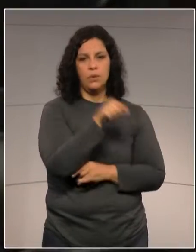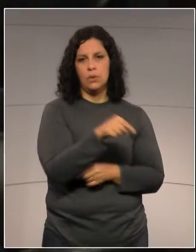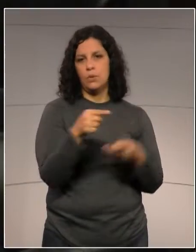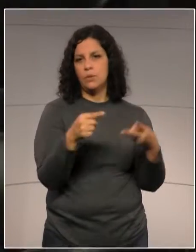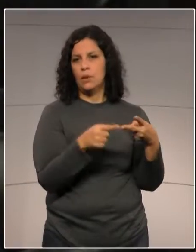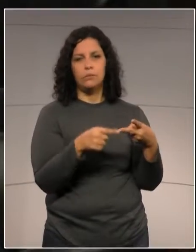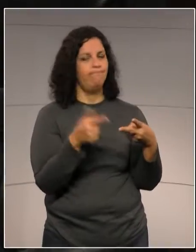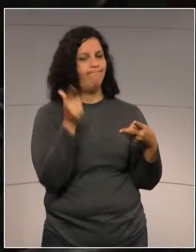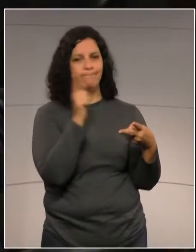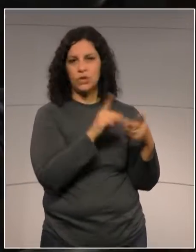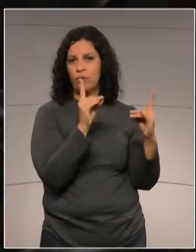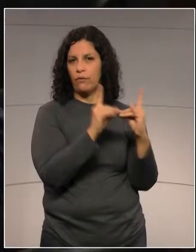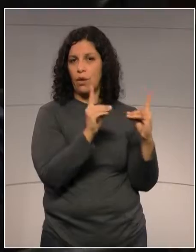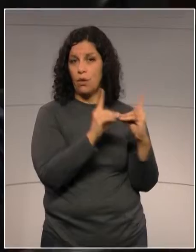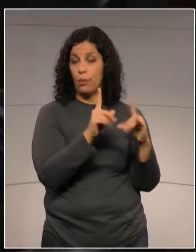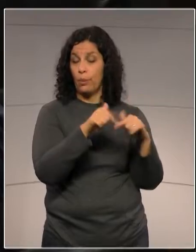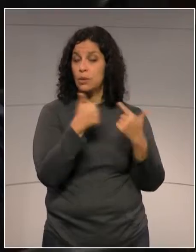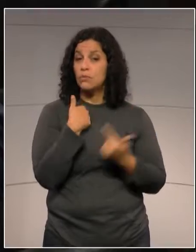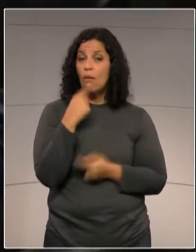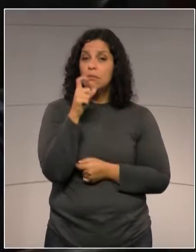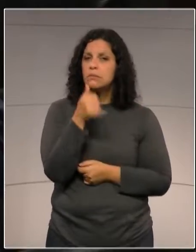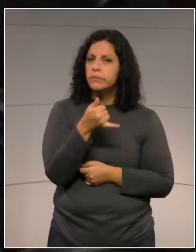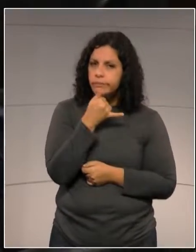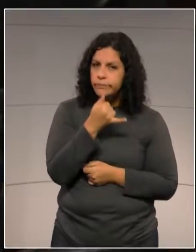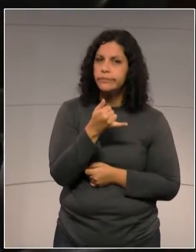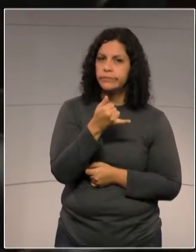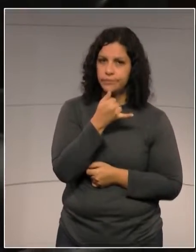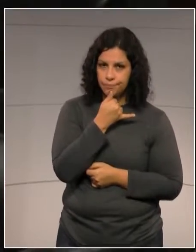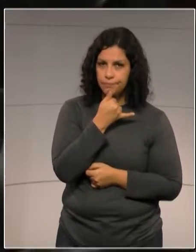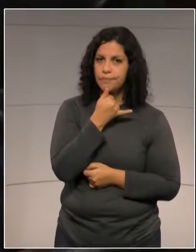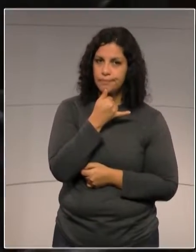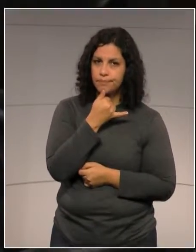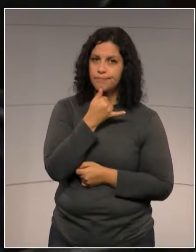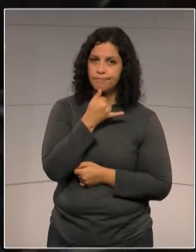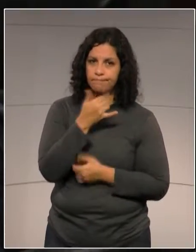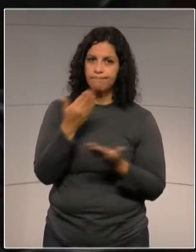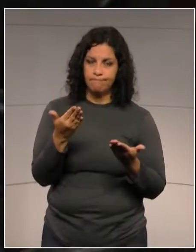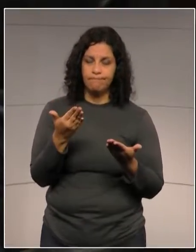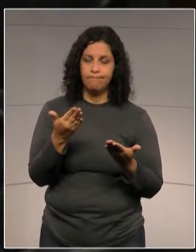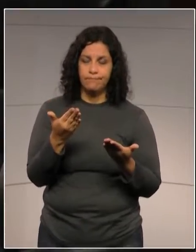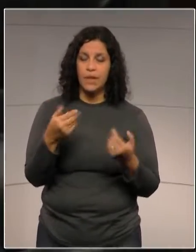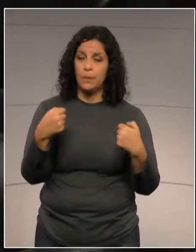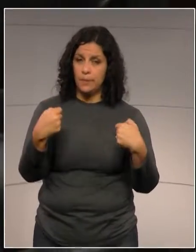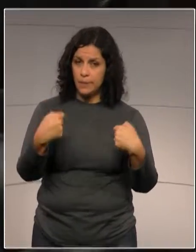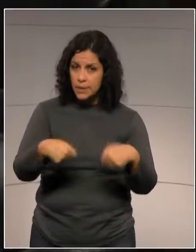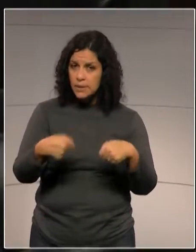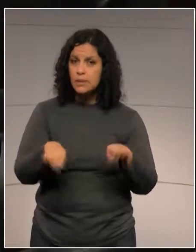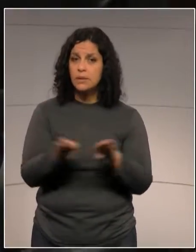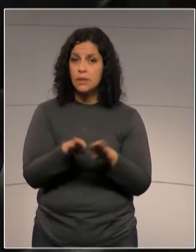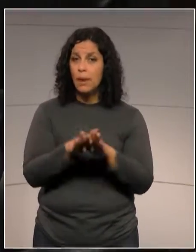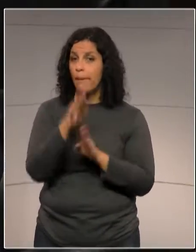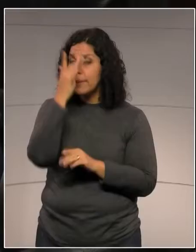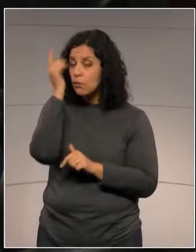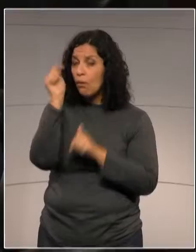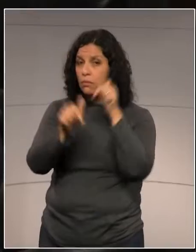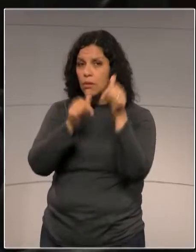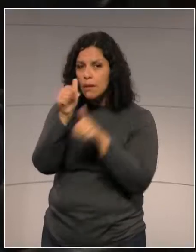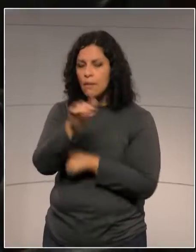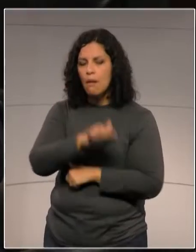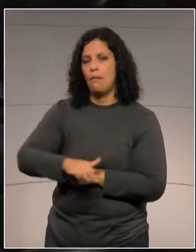Então, isto é lamentável e carece de servidor público